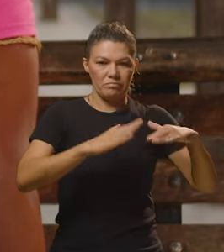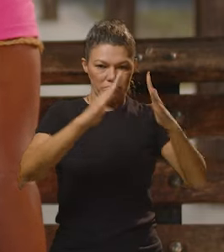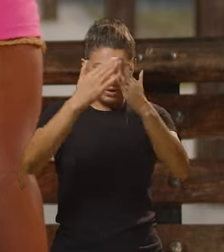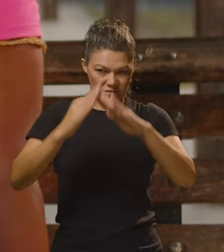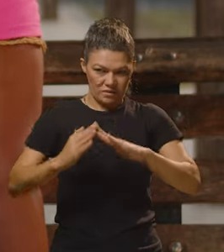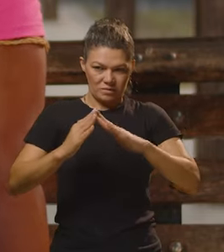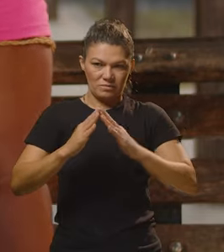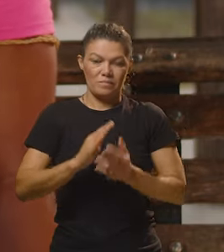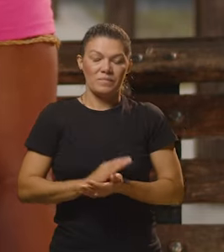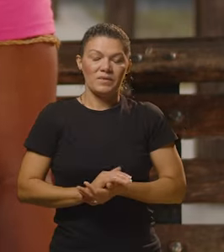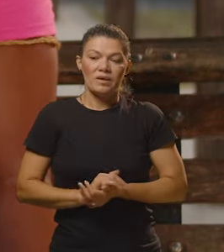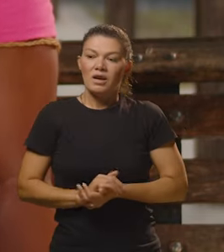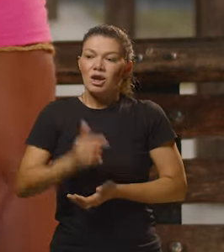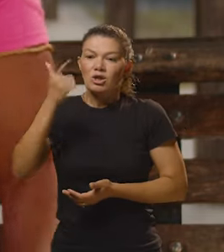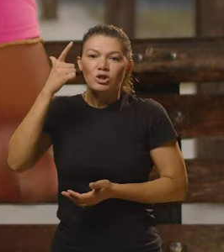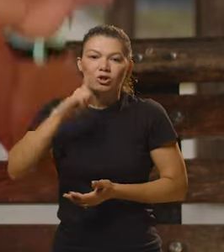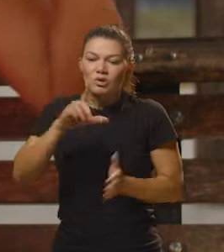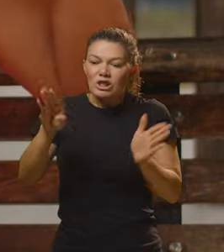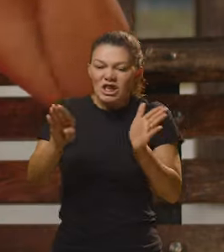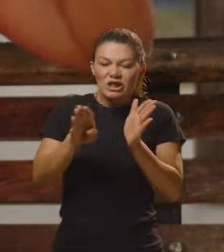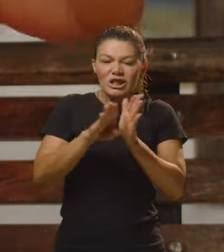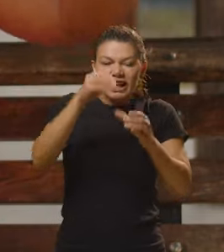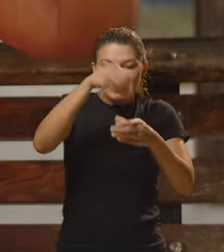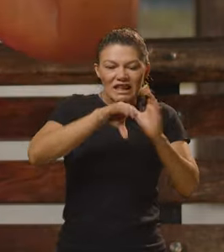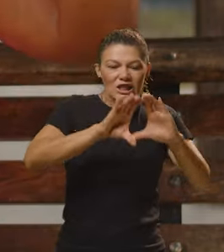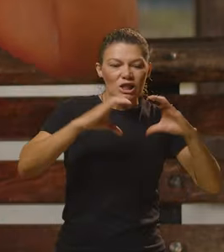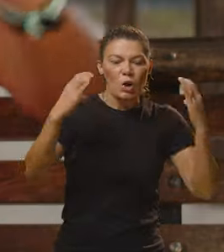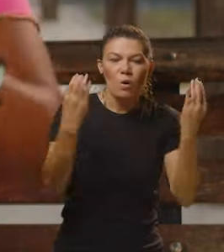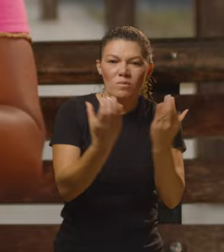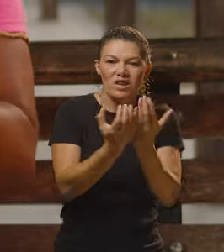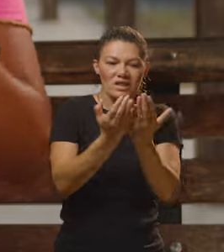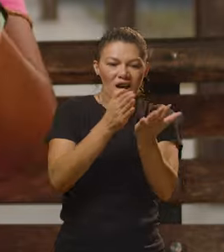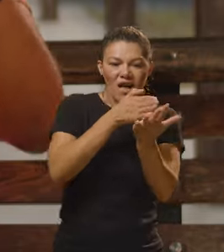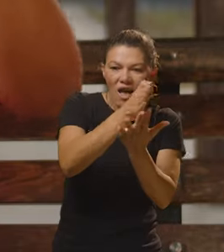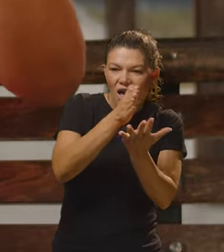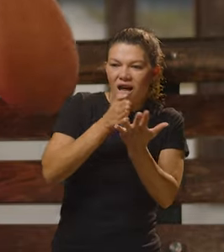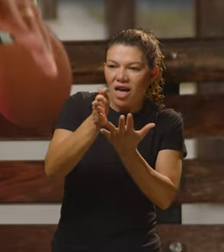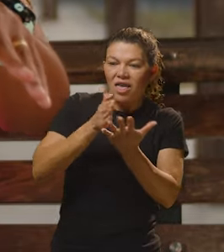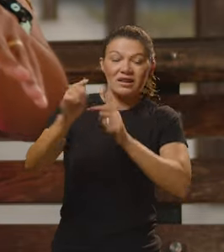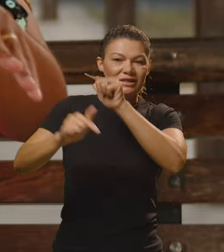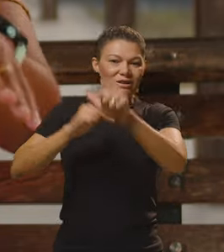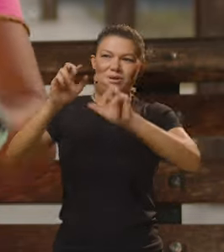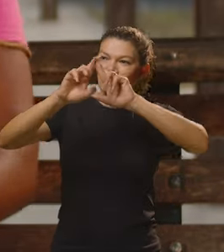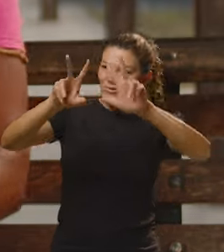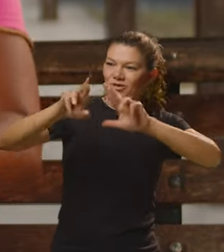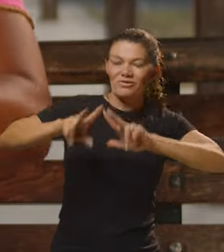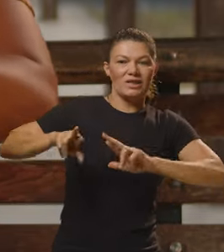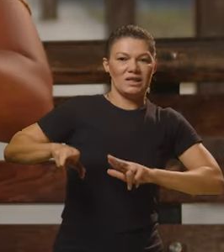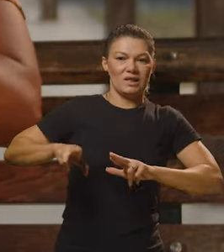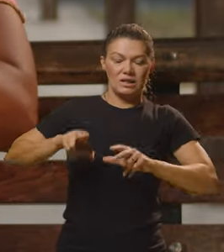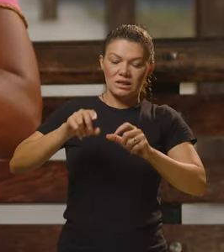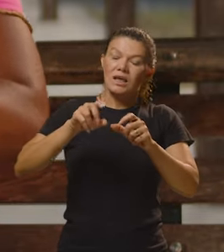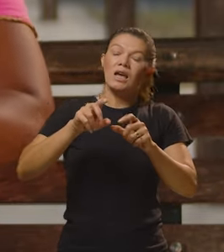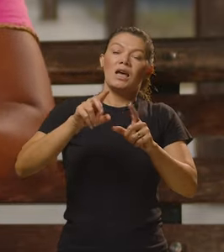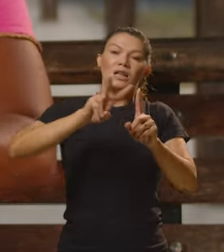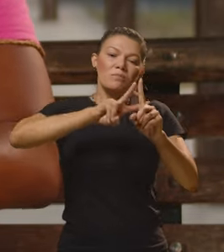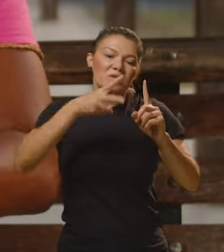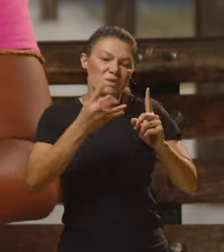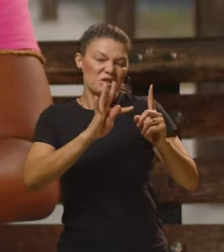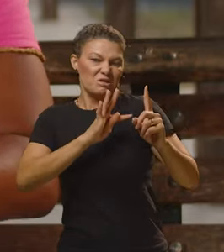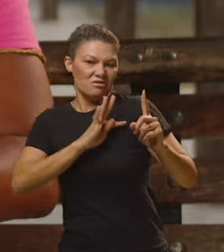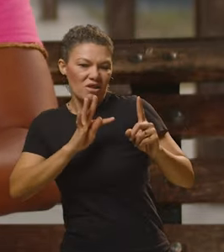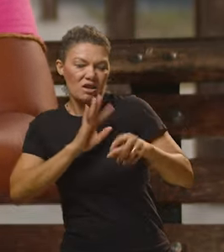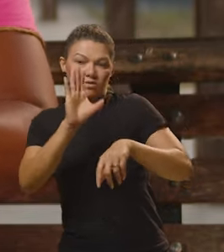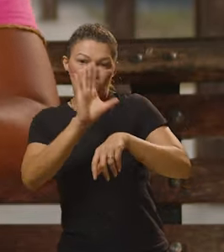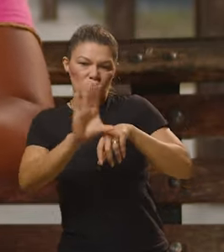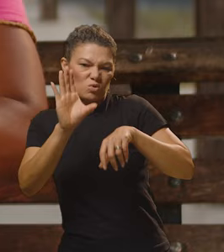a gente consegue chegar na comunidade com muitas mãos, atuando em muitas frentes. Então dentro da perspectiva